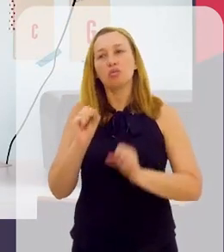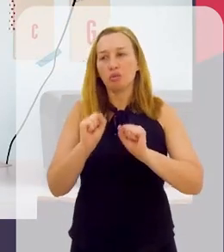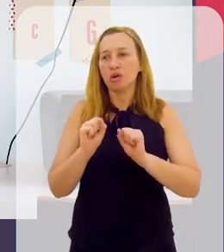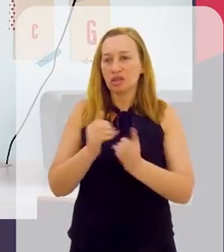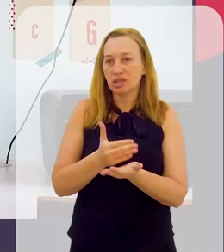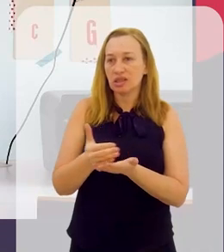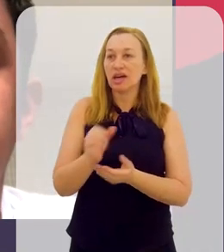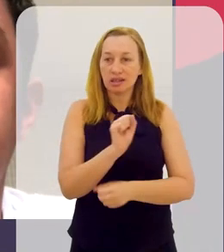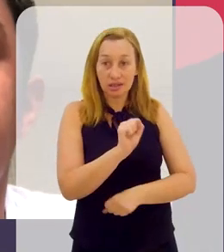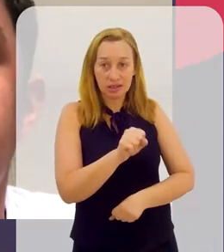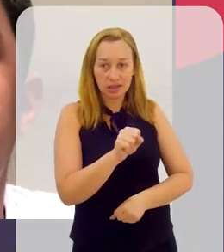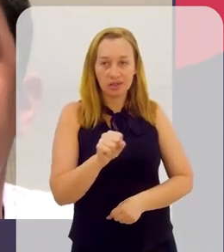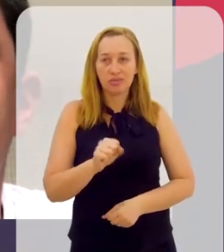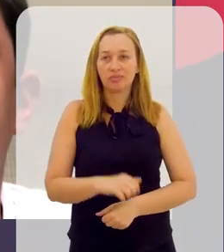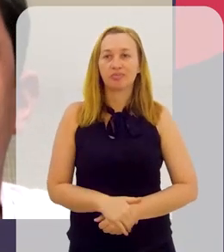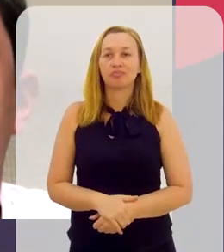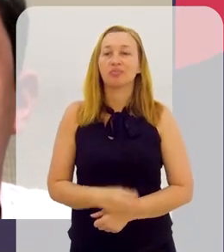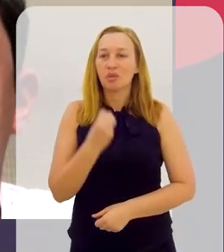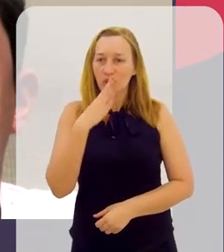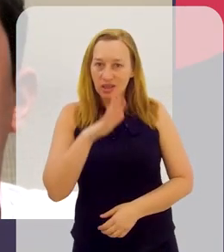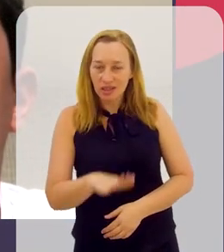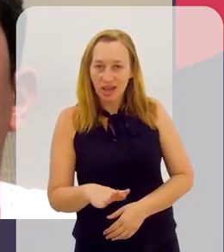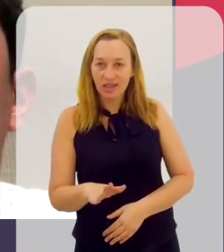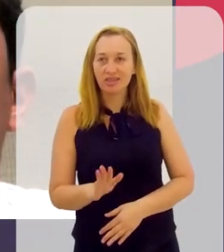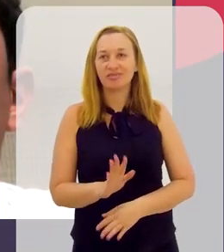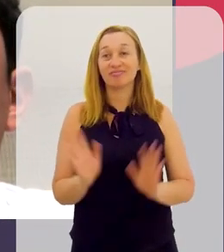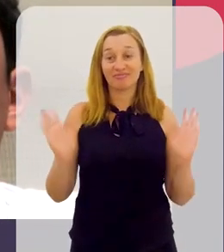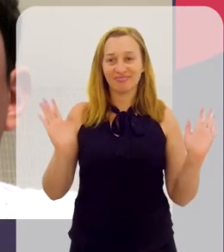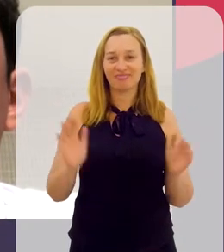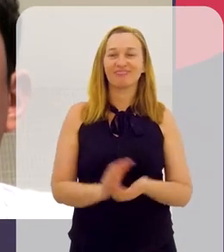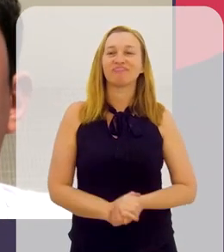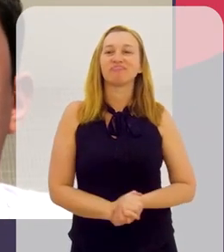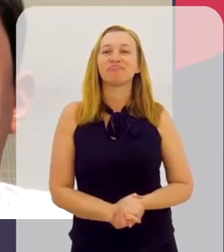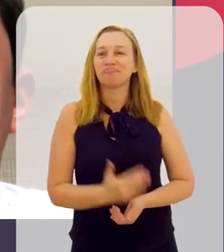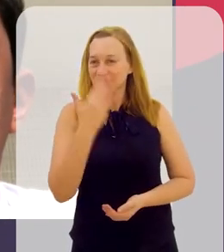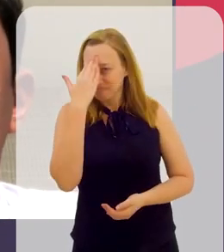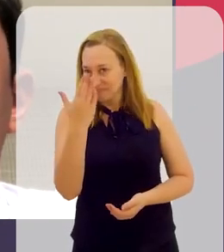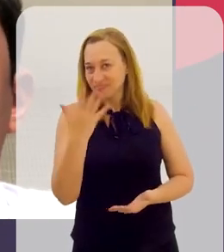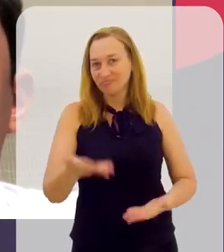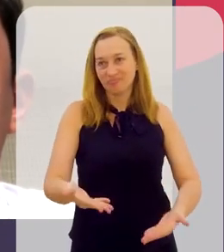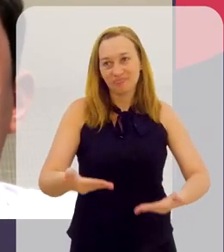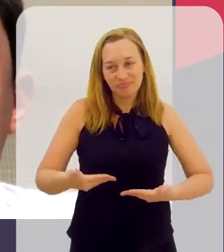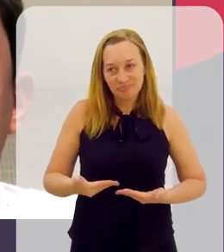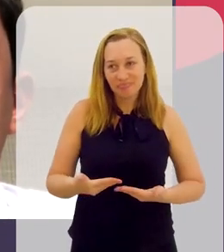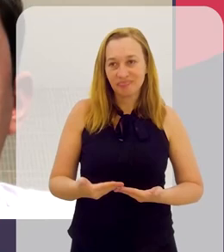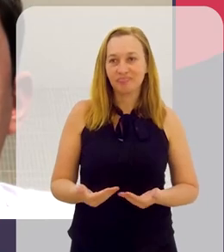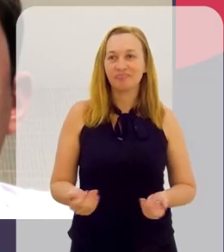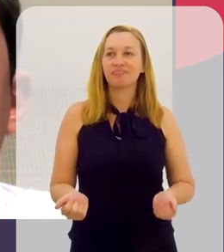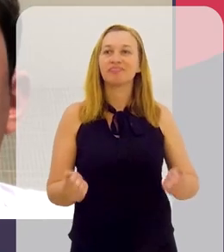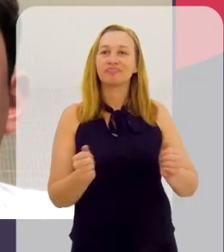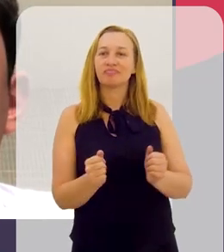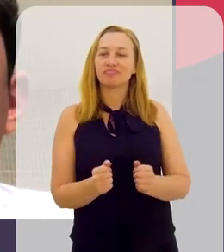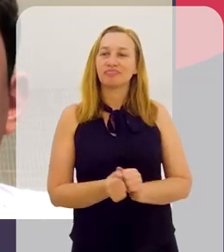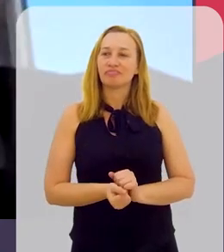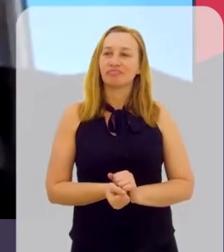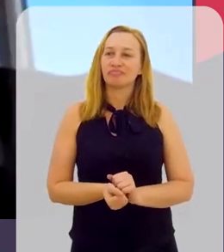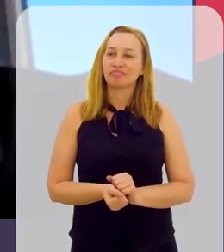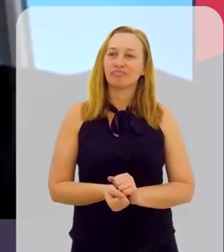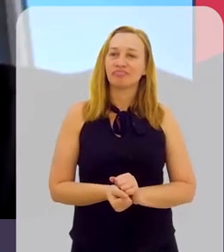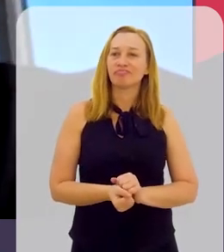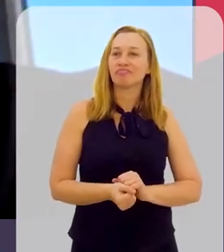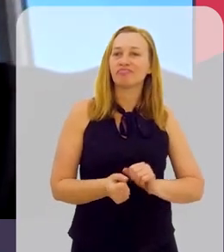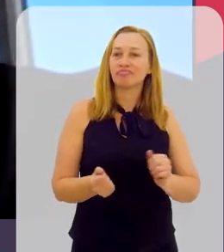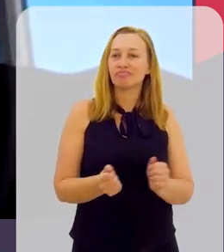por favor? Claro. Olá, boa tarde a todos. Queria agradecer o convite para participar desse